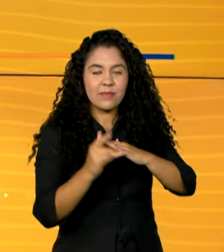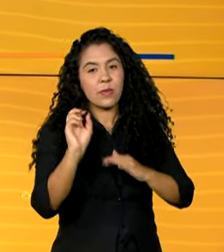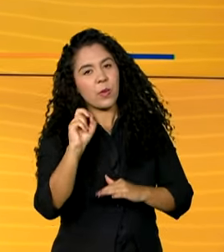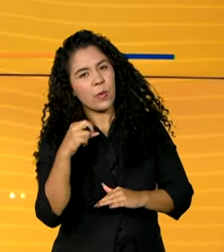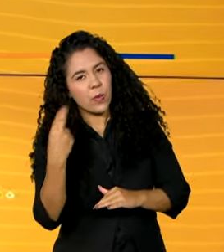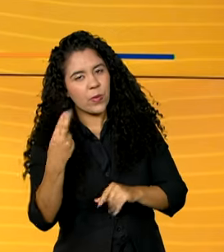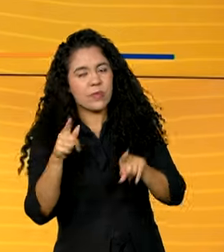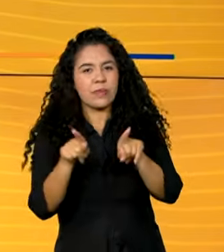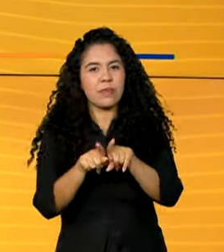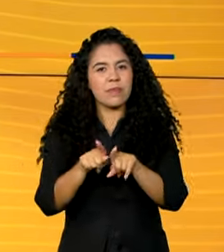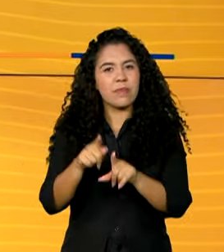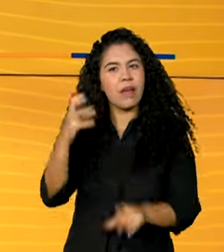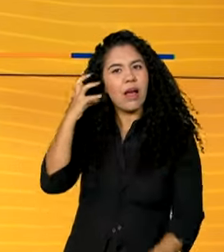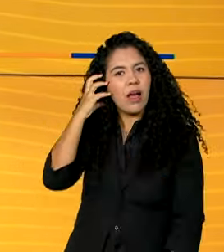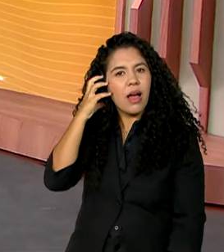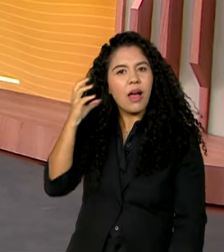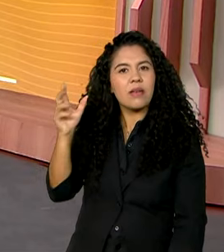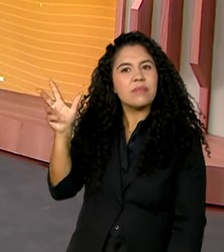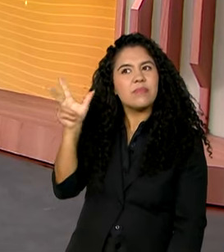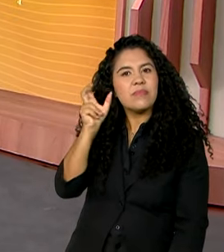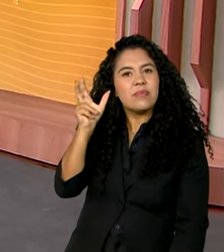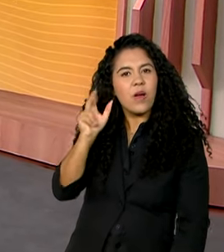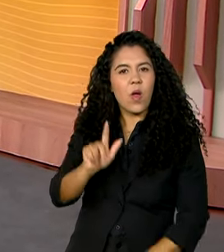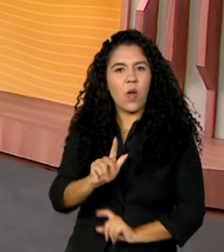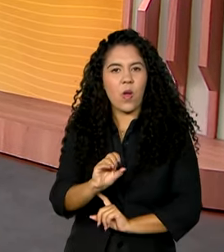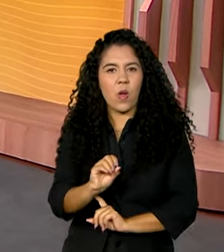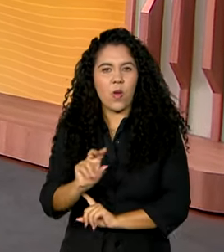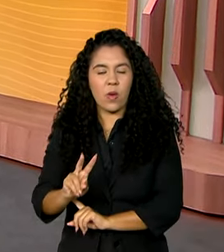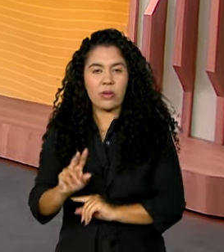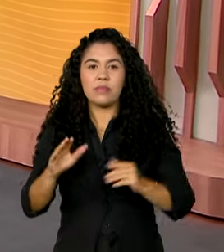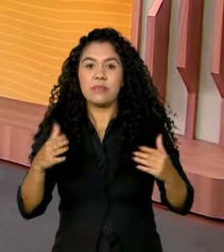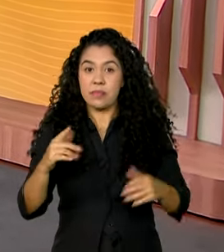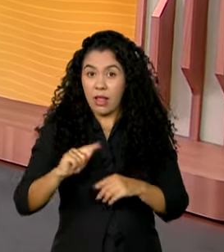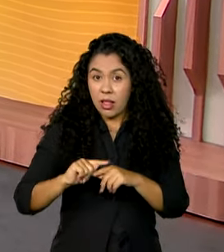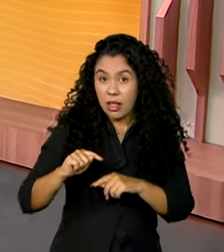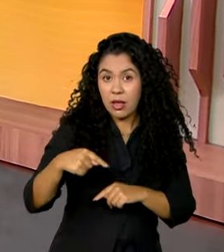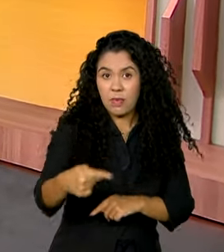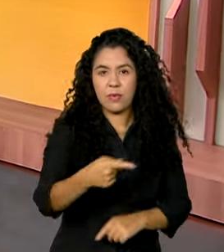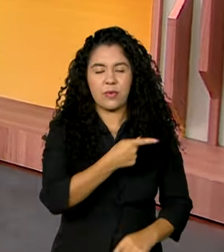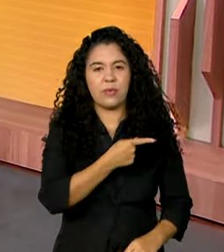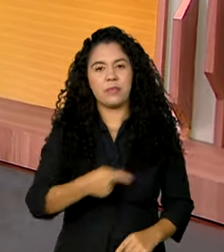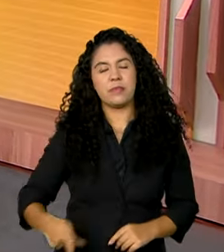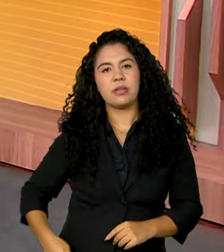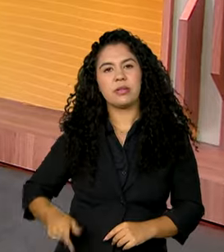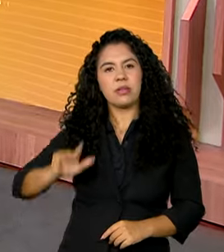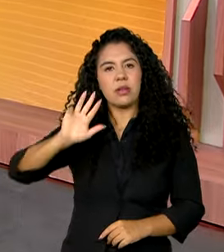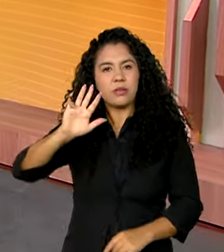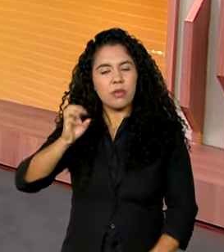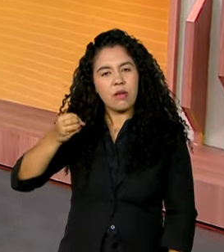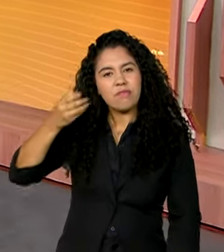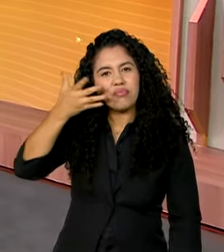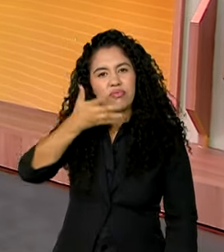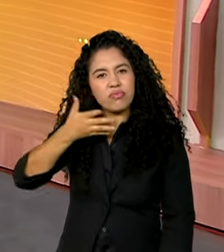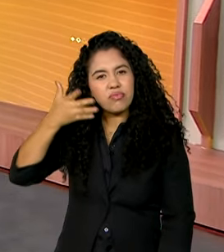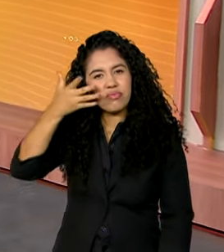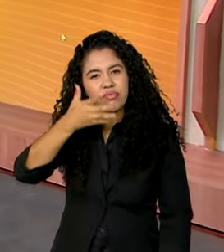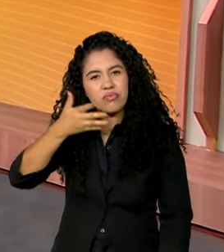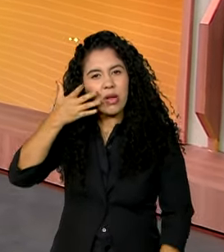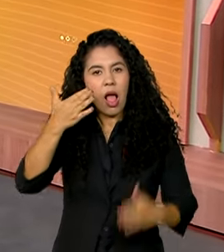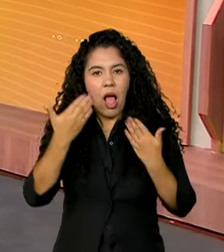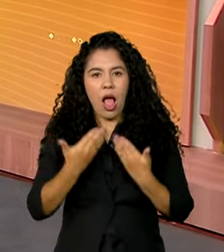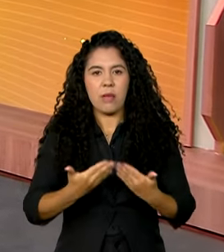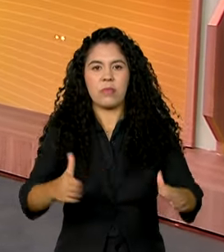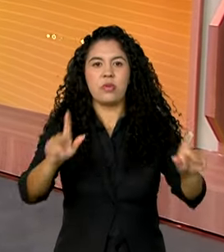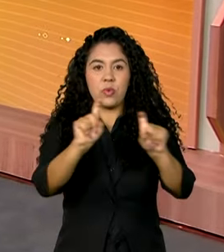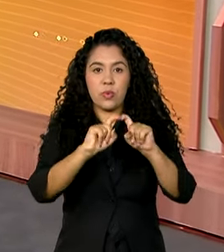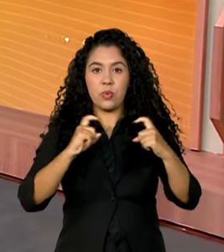sociais e pela rádio GOV. O presidente Lula faz daqui a pouco o tradicional discurso na abertura da